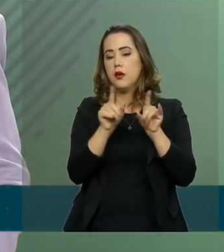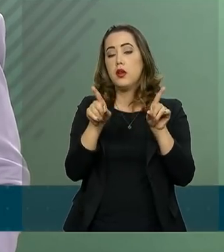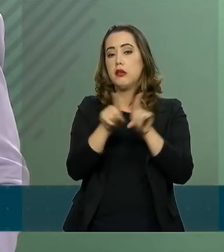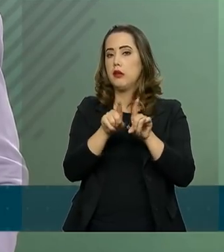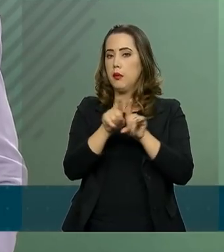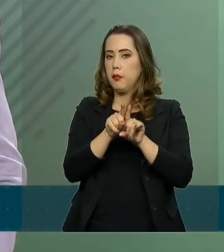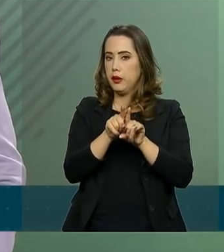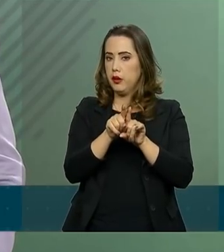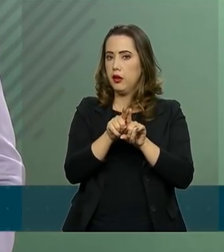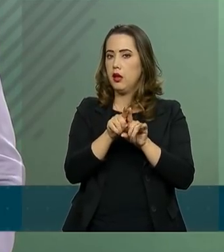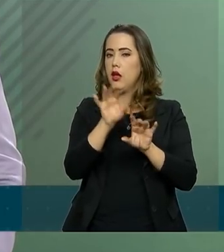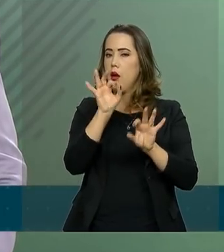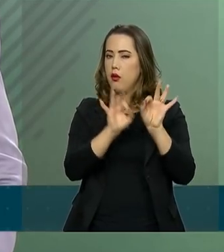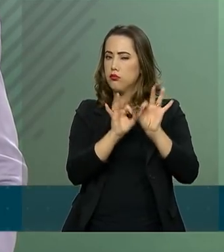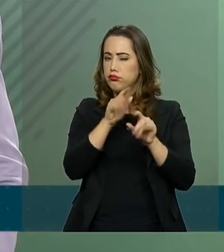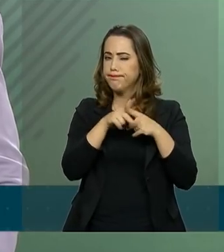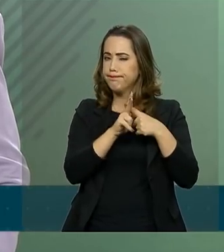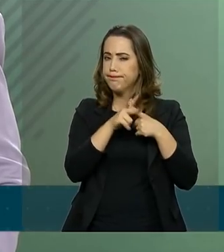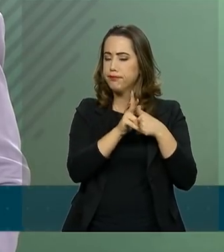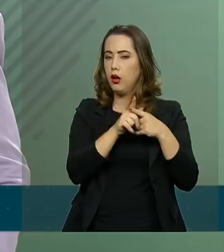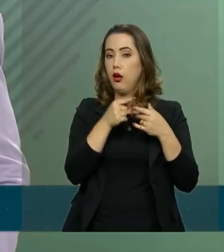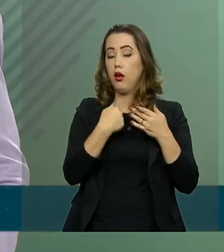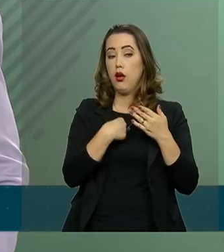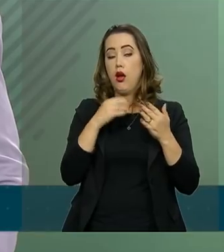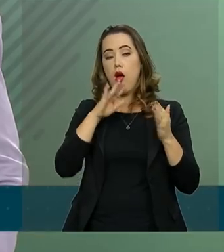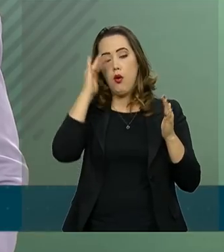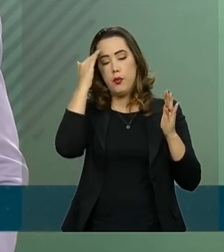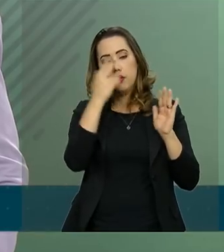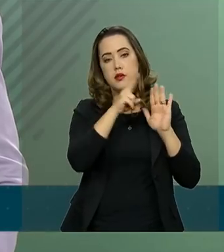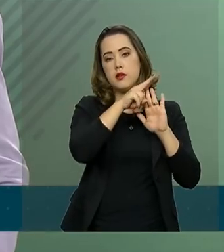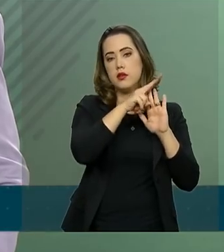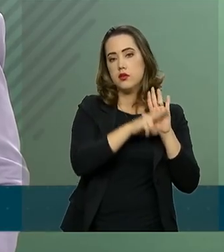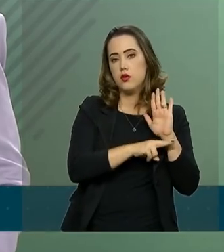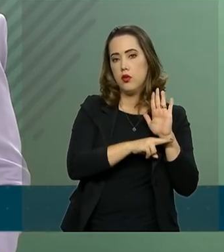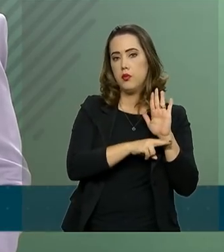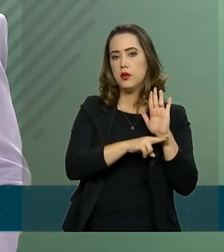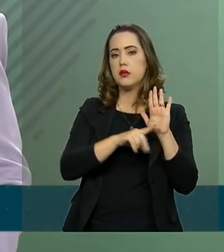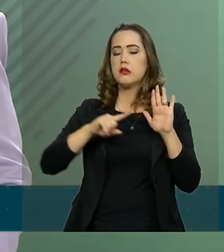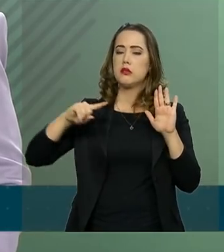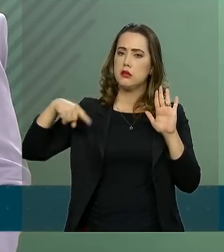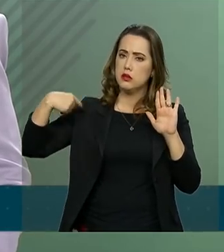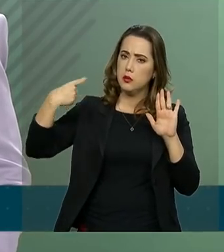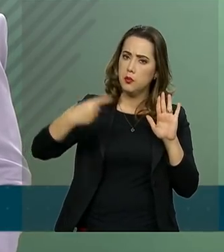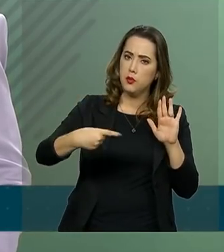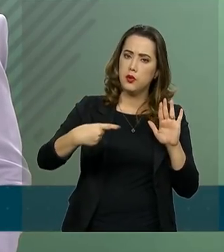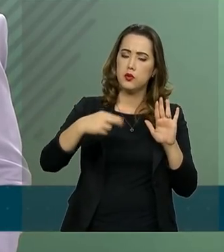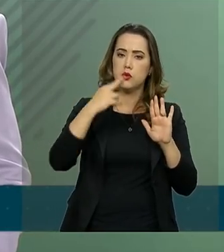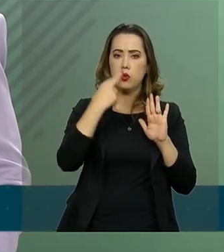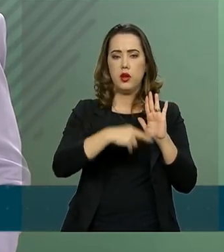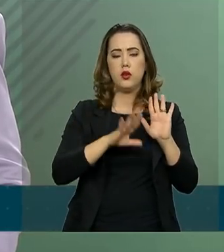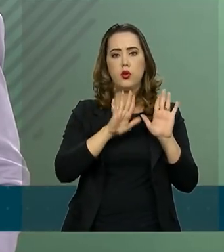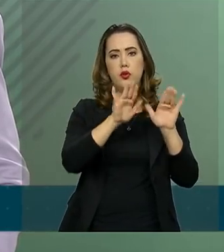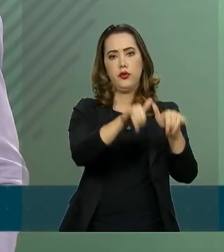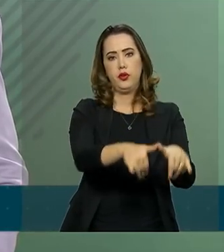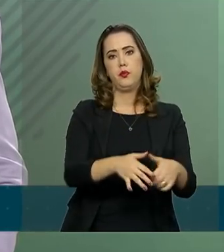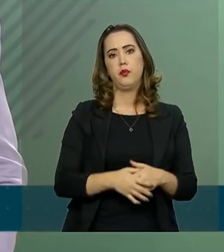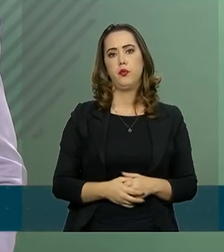também busca adaptar-se às determinações que vão ser advindas do relatório final.